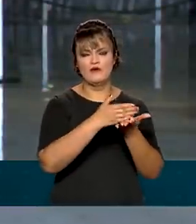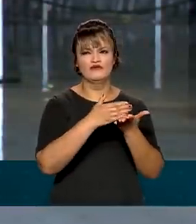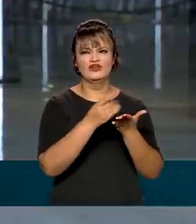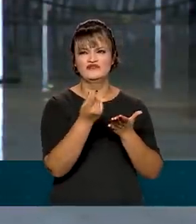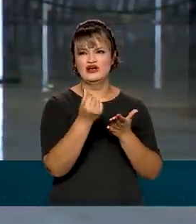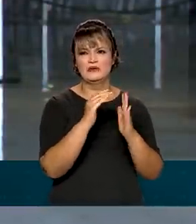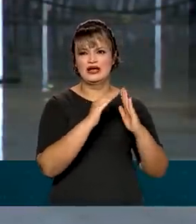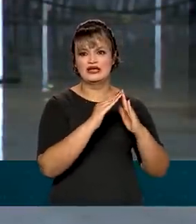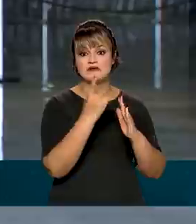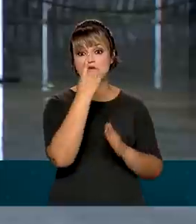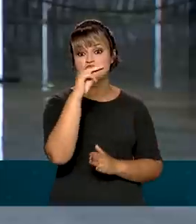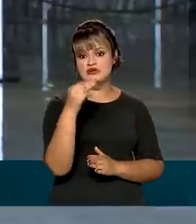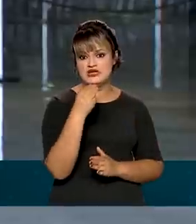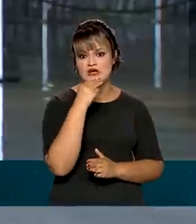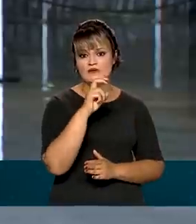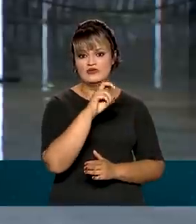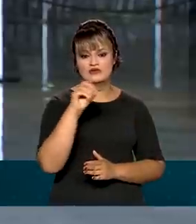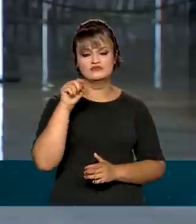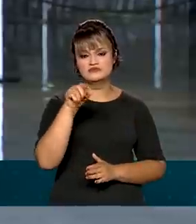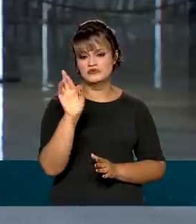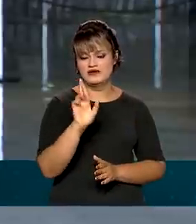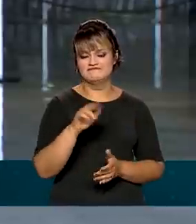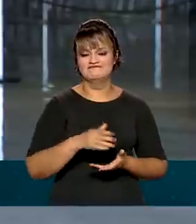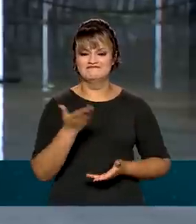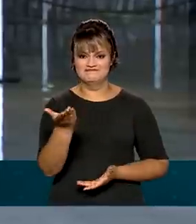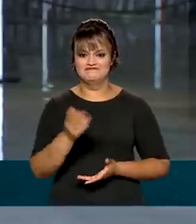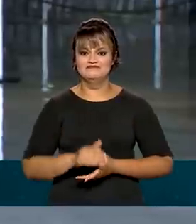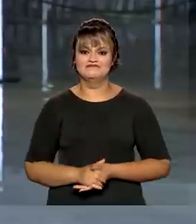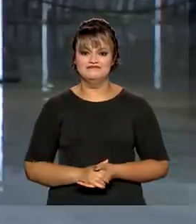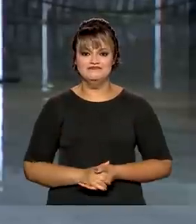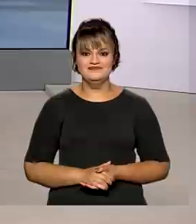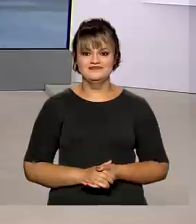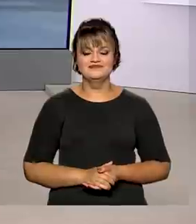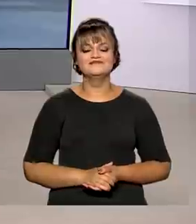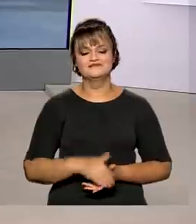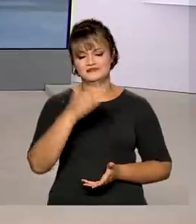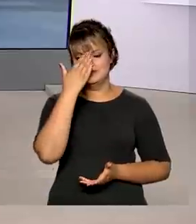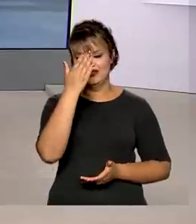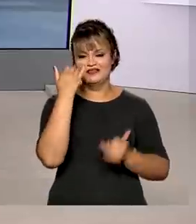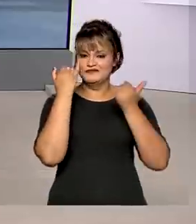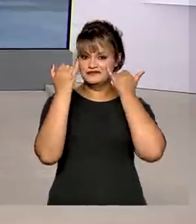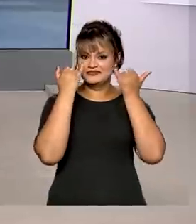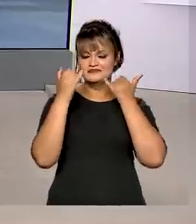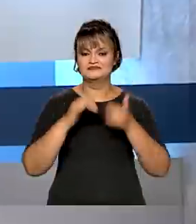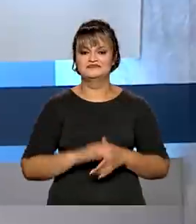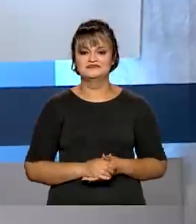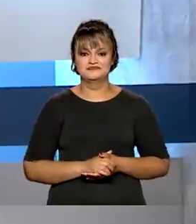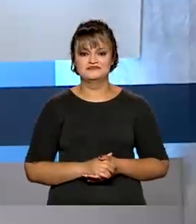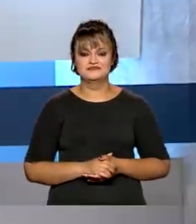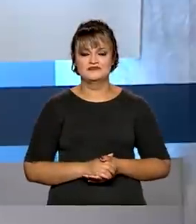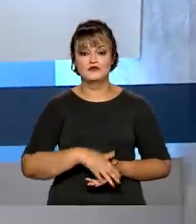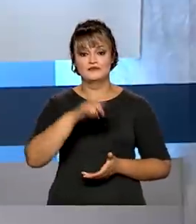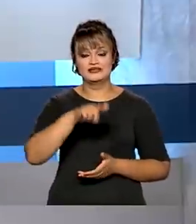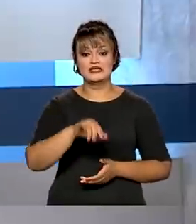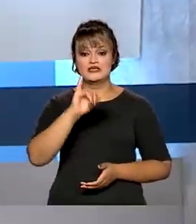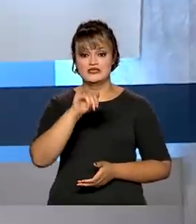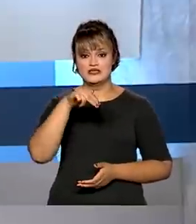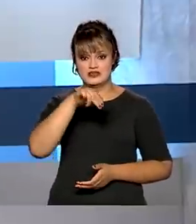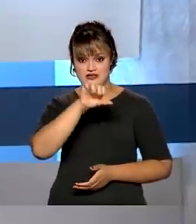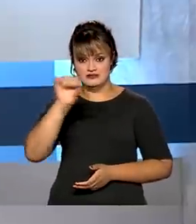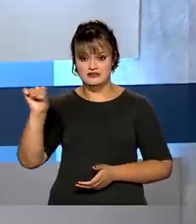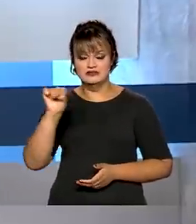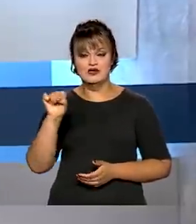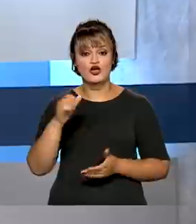em até 1 milhão e 500 mil reais. Natália, com você. Obrigada, Glauco, pelas informações. E o INSS